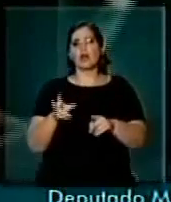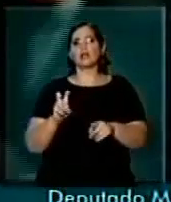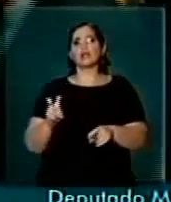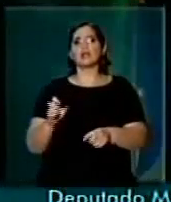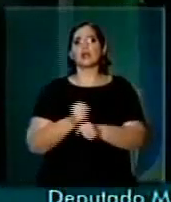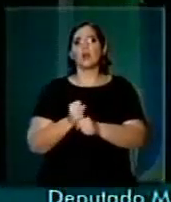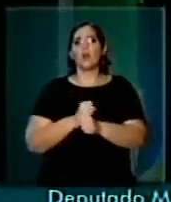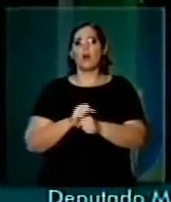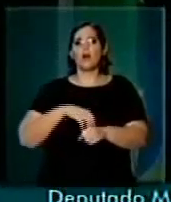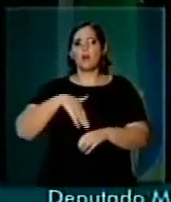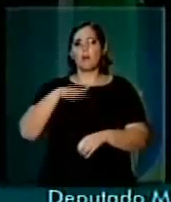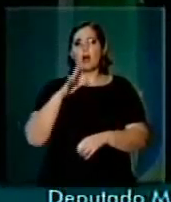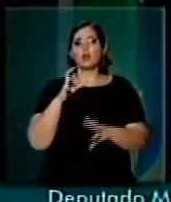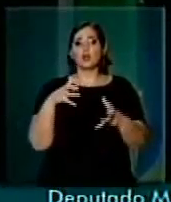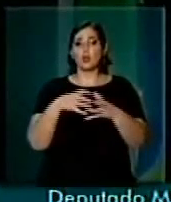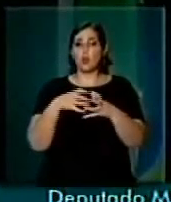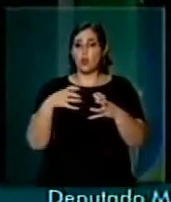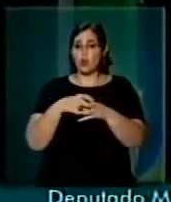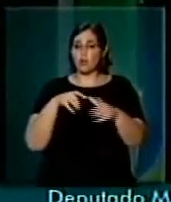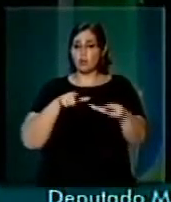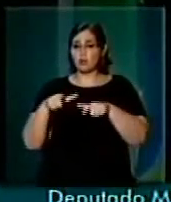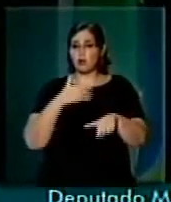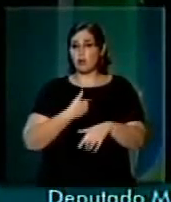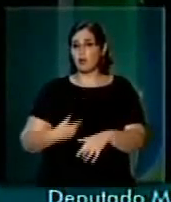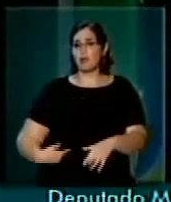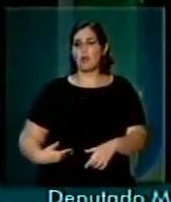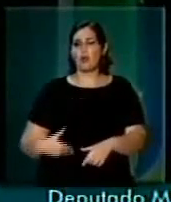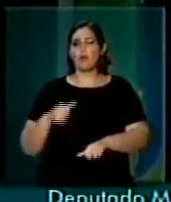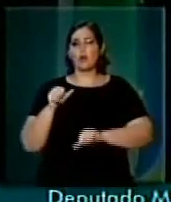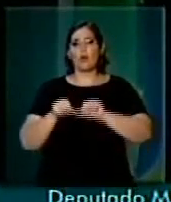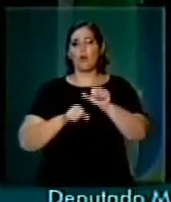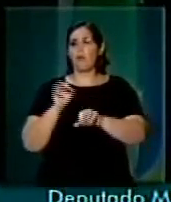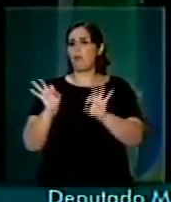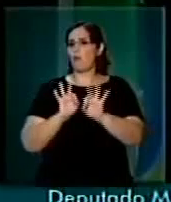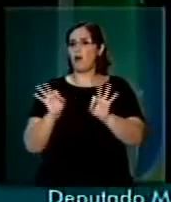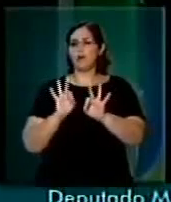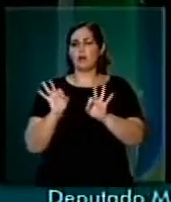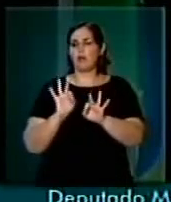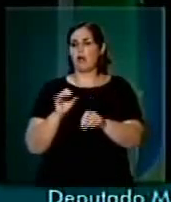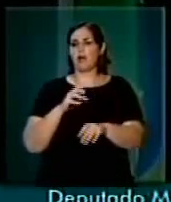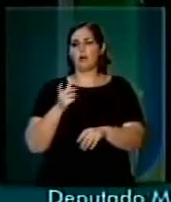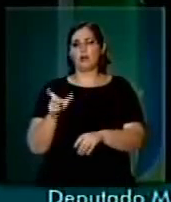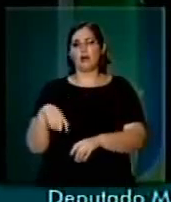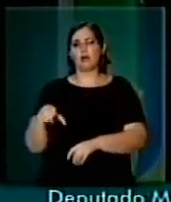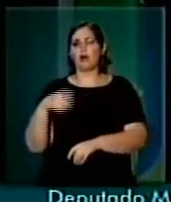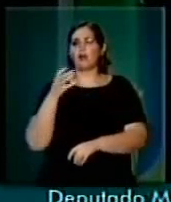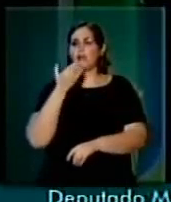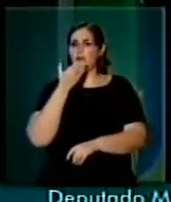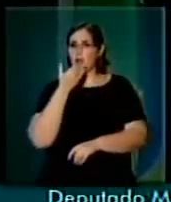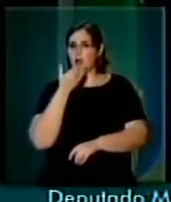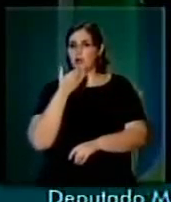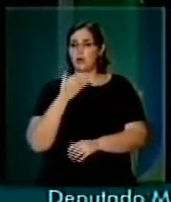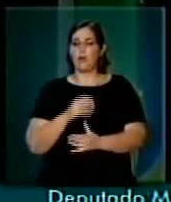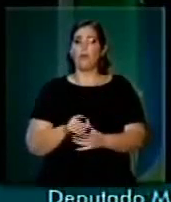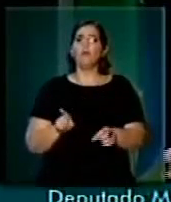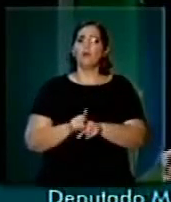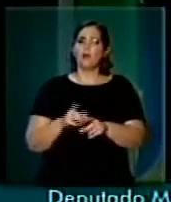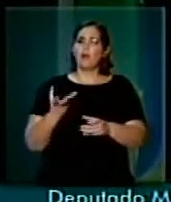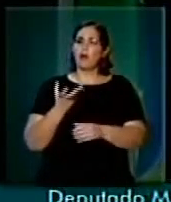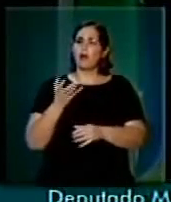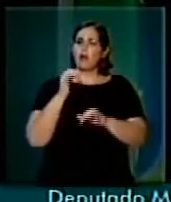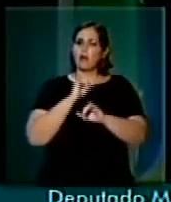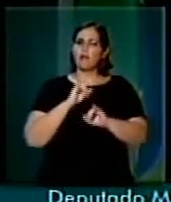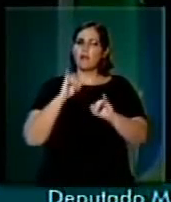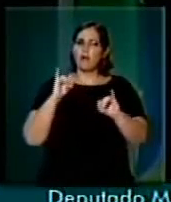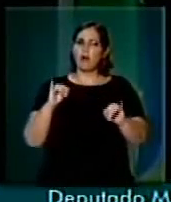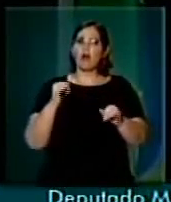anos os servidores públicos não têm recomposto o valor do seu ticket de alimentação. Mas quero também trazer